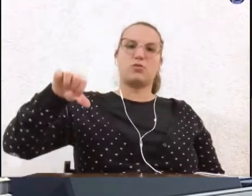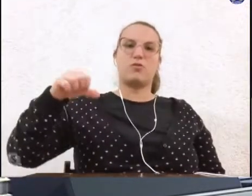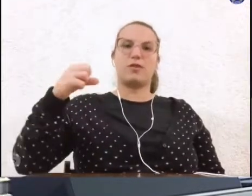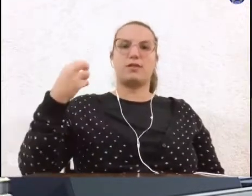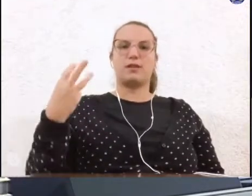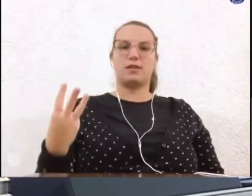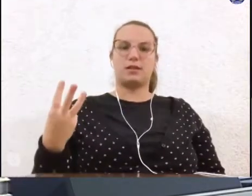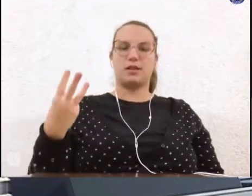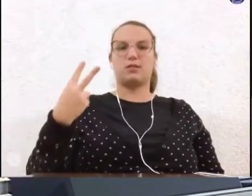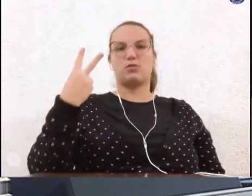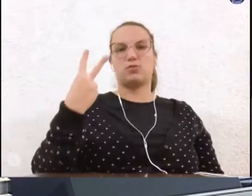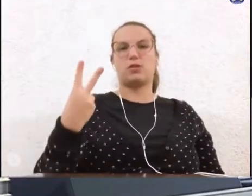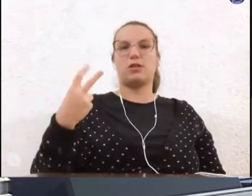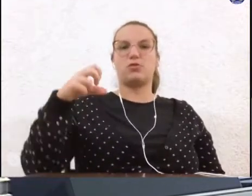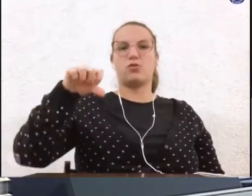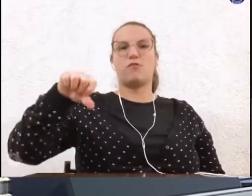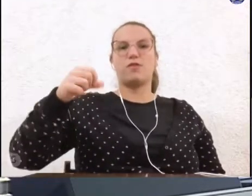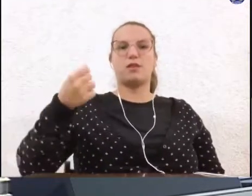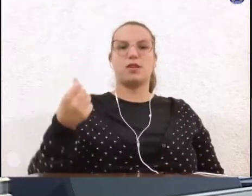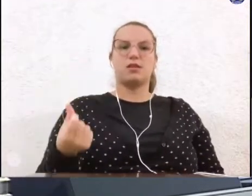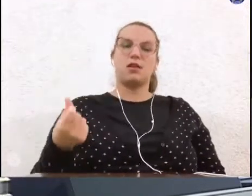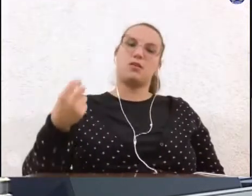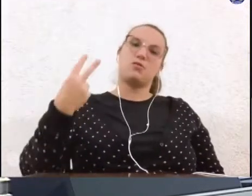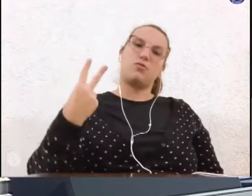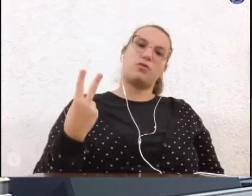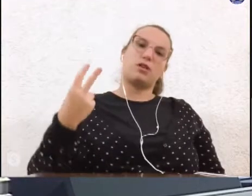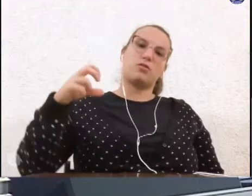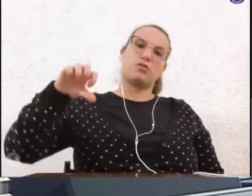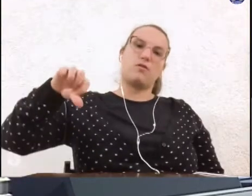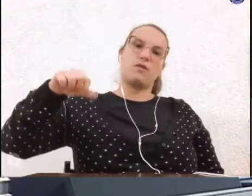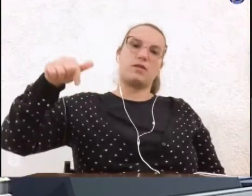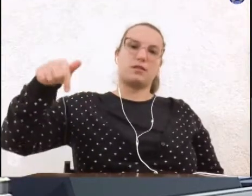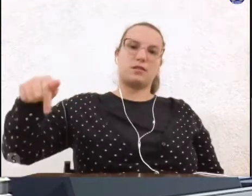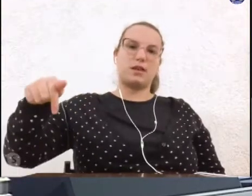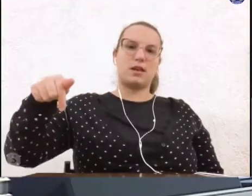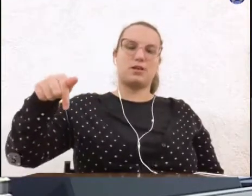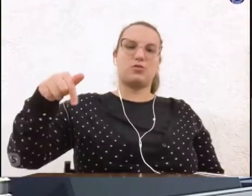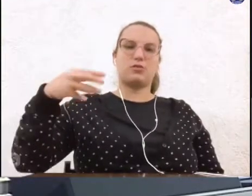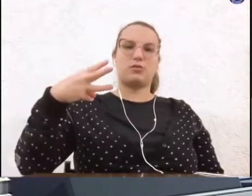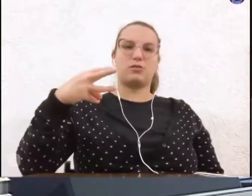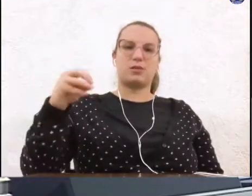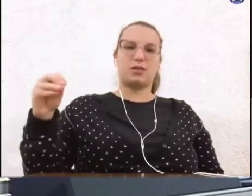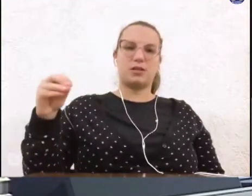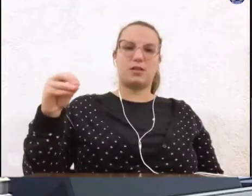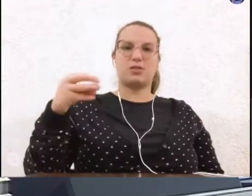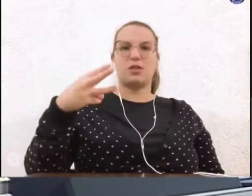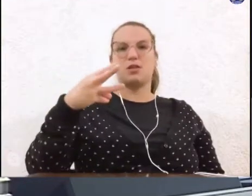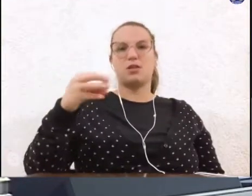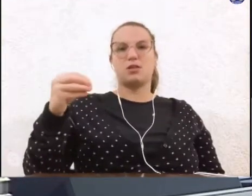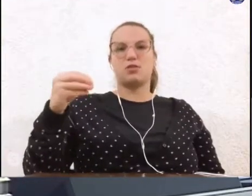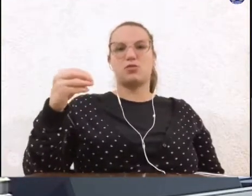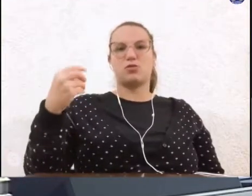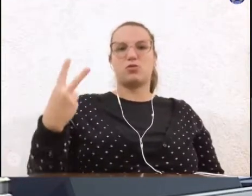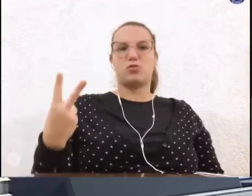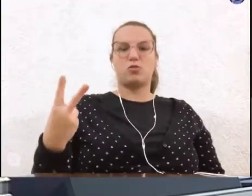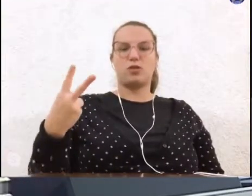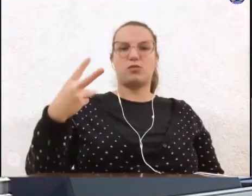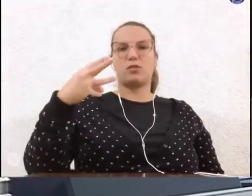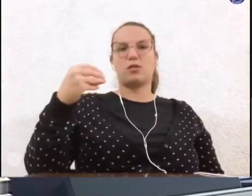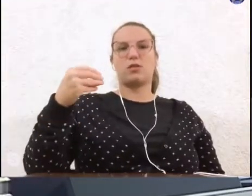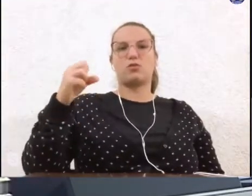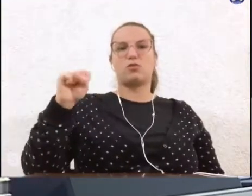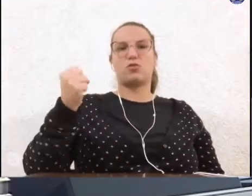296, 297, 300, 302, 308,